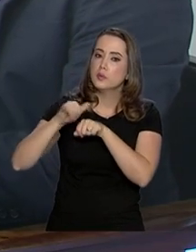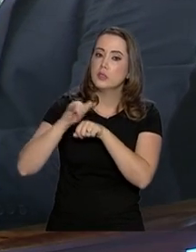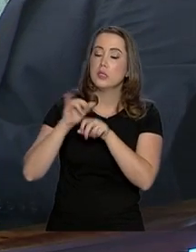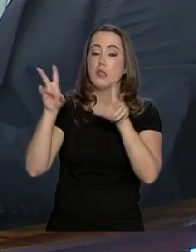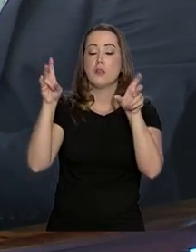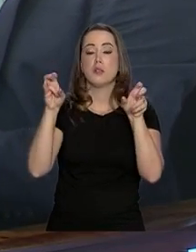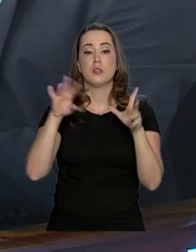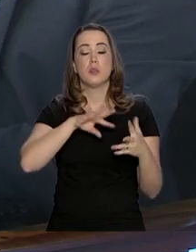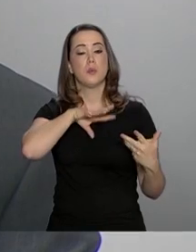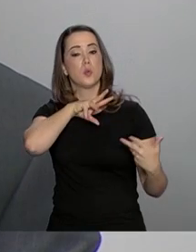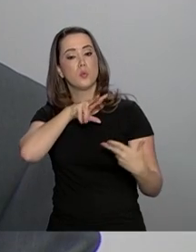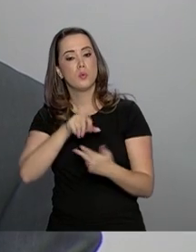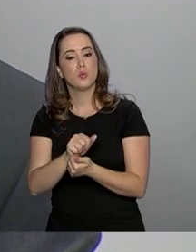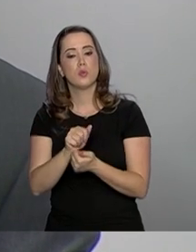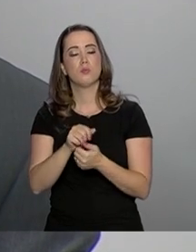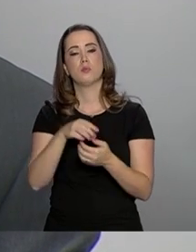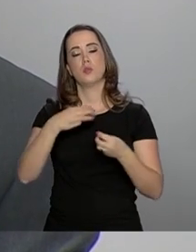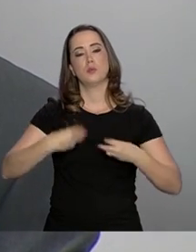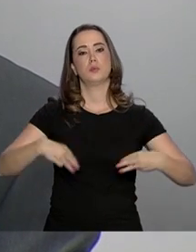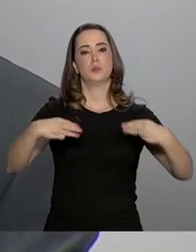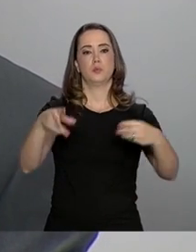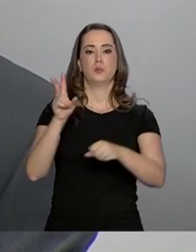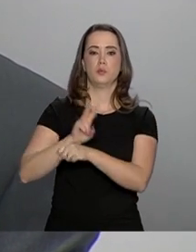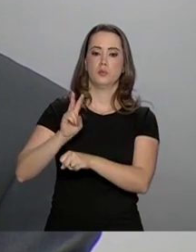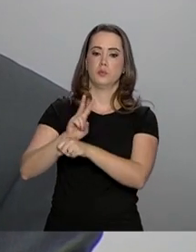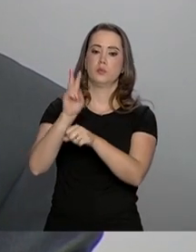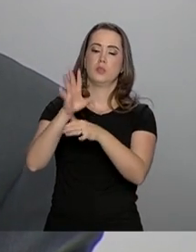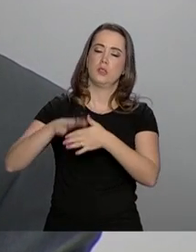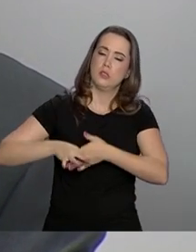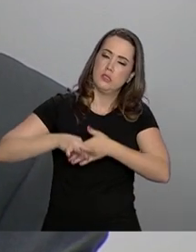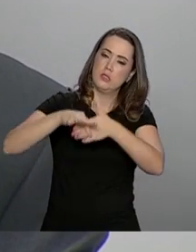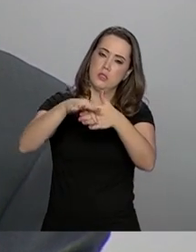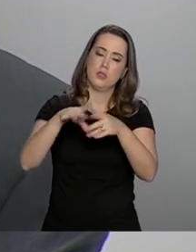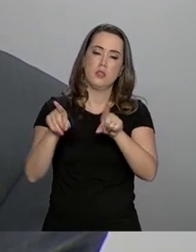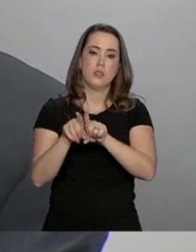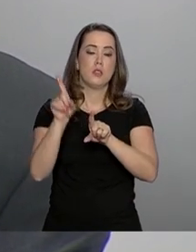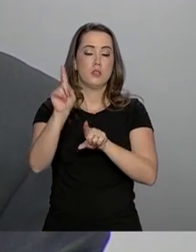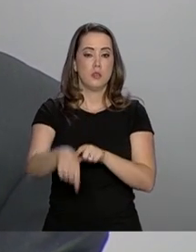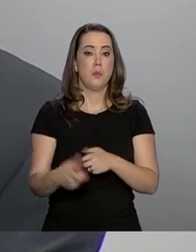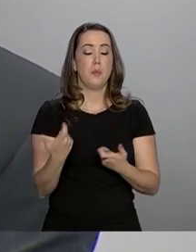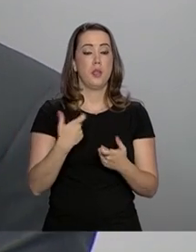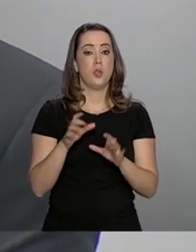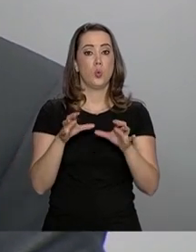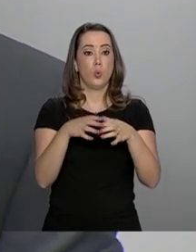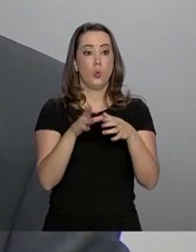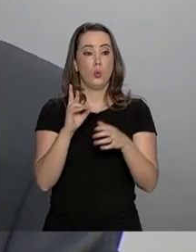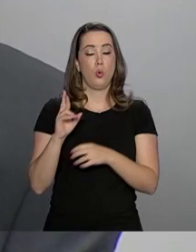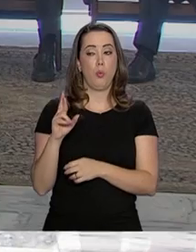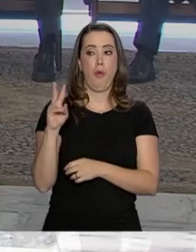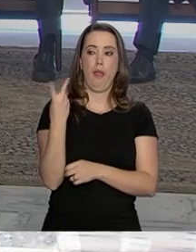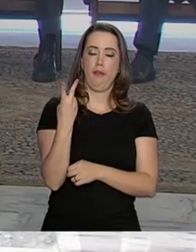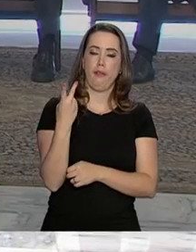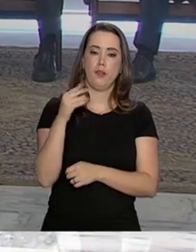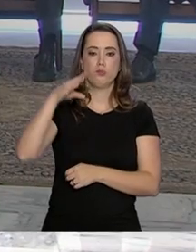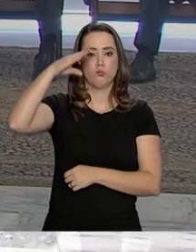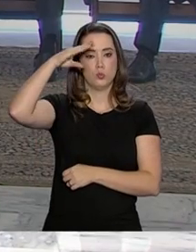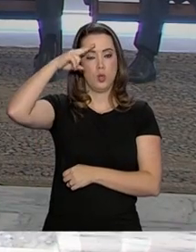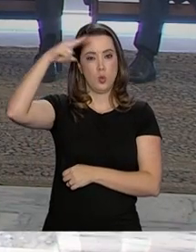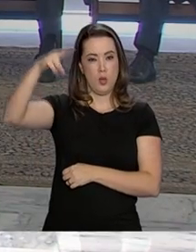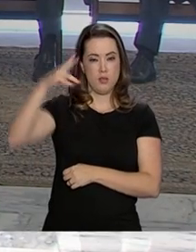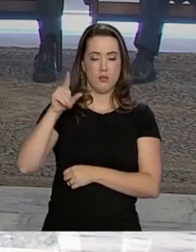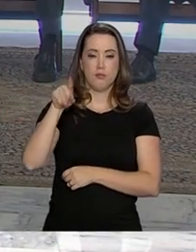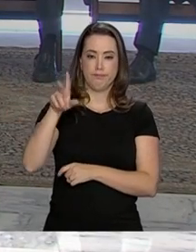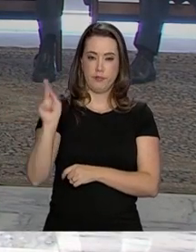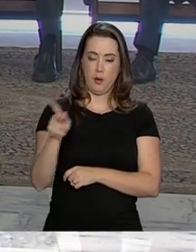Assuntos Internacionais do Ministério da Defesa e chefe do Departamento Geral do Pessoal do Exército. Foi professor de